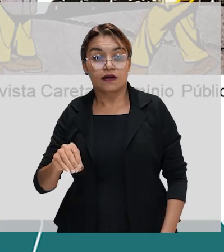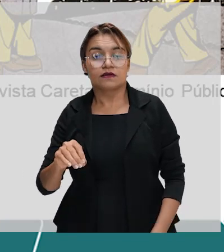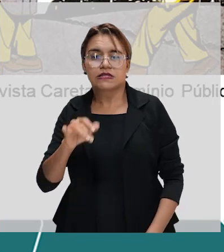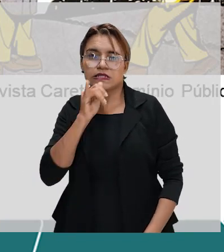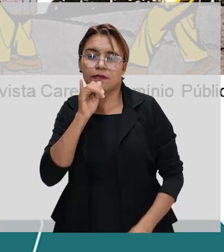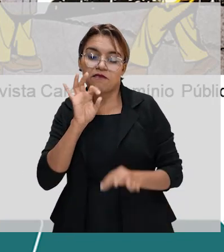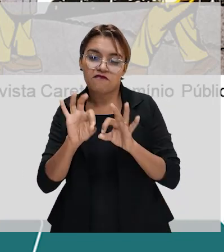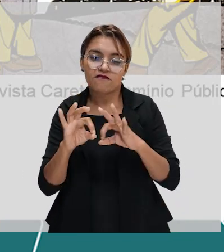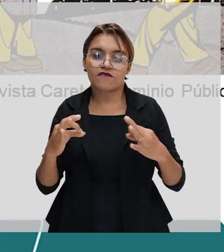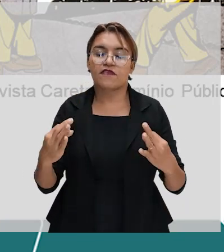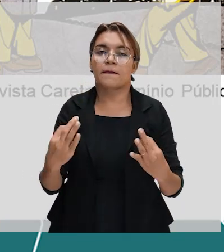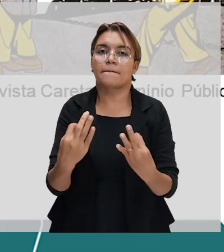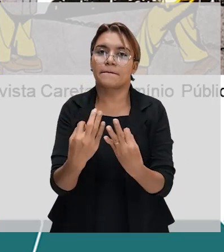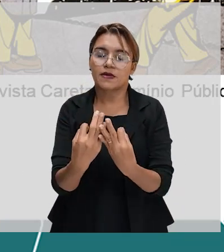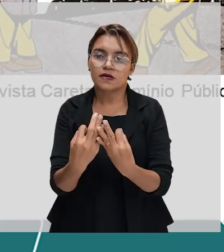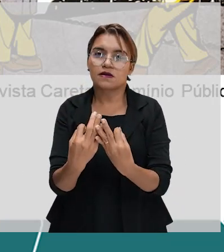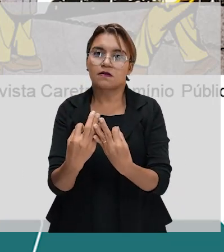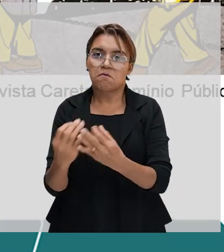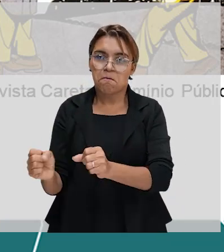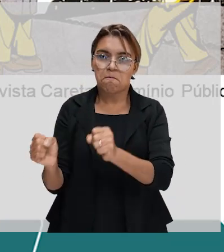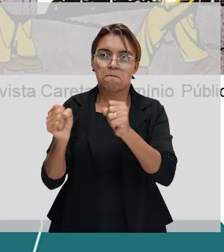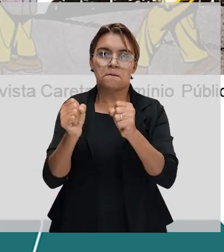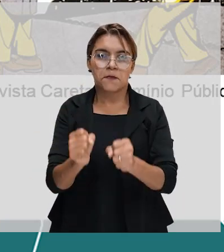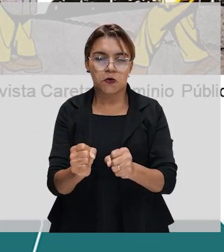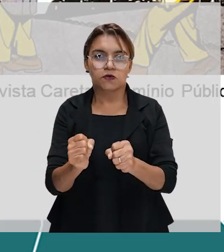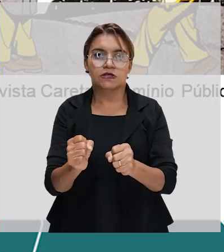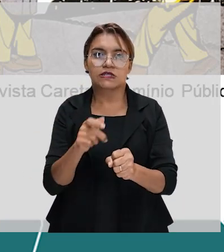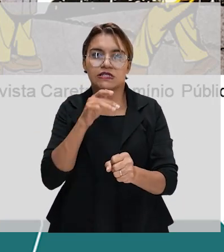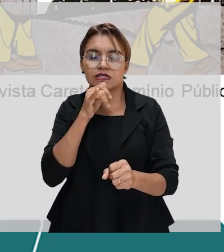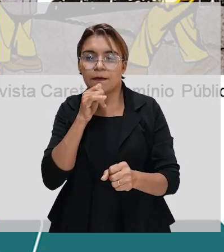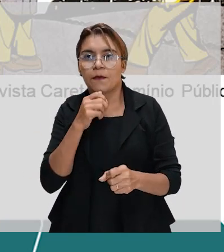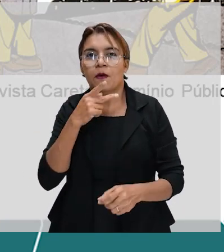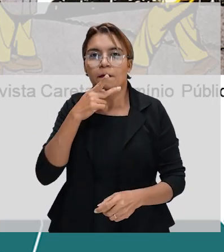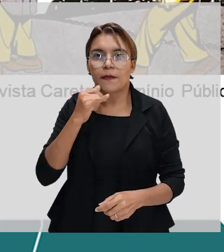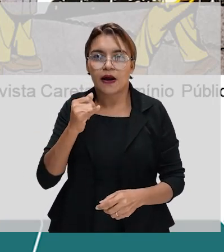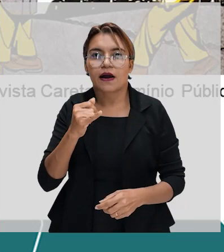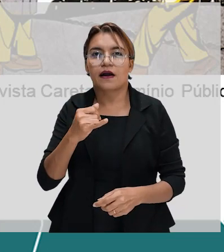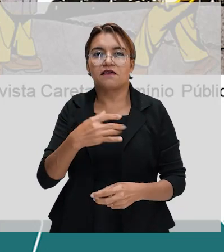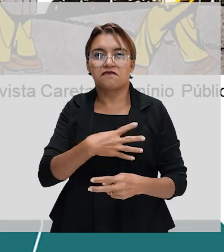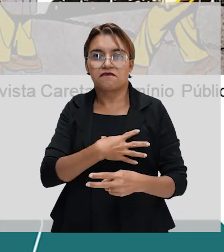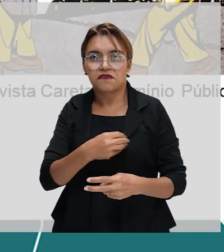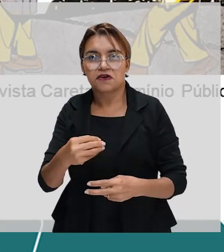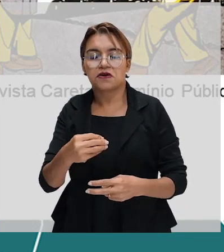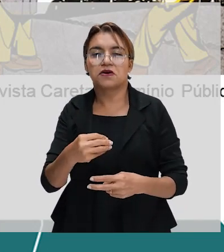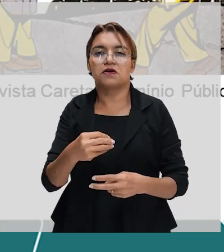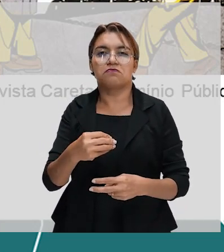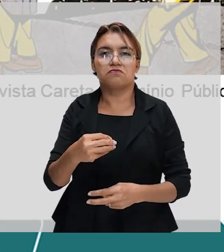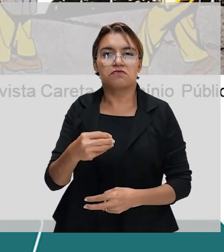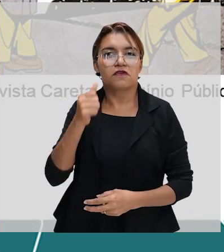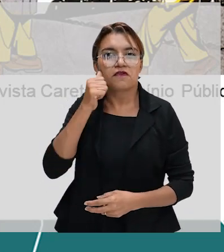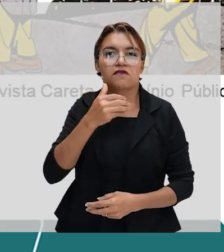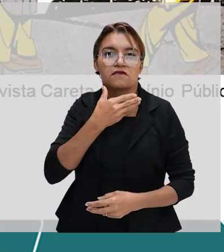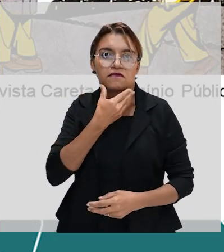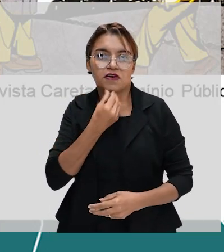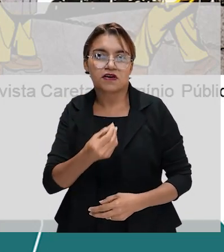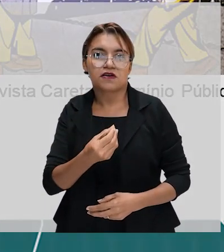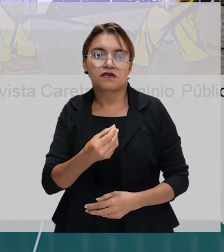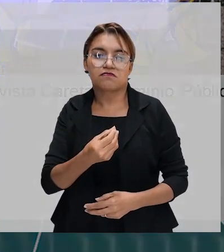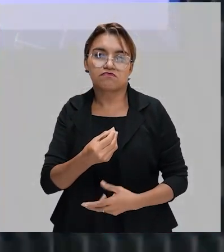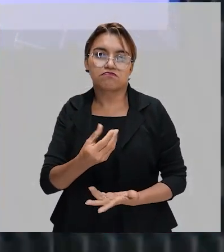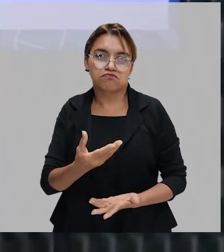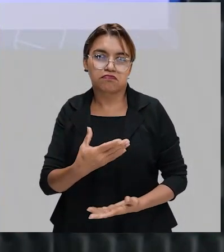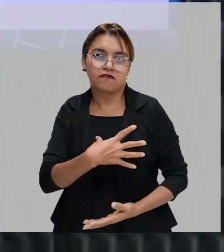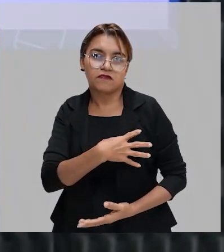aí tomando conta do poder. Pai, filho, filha, sobrinho, tá?